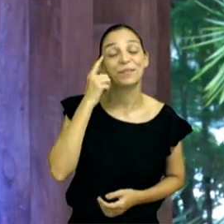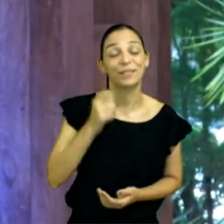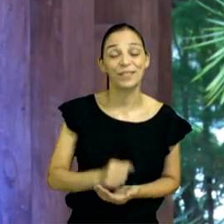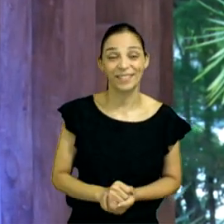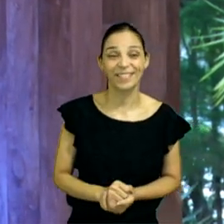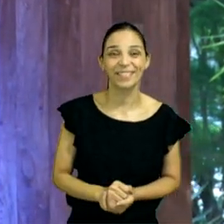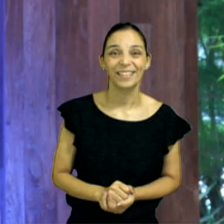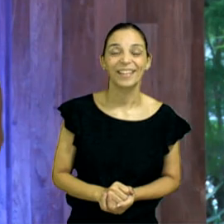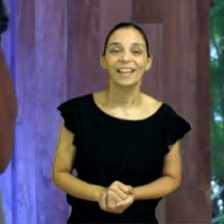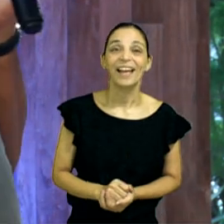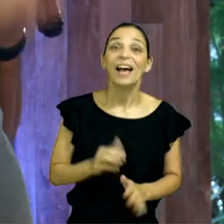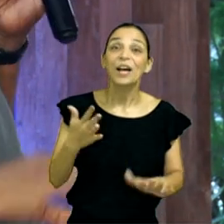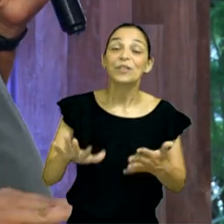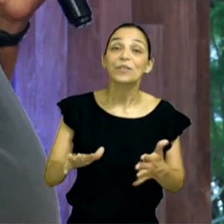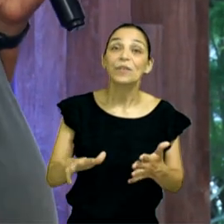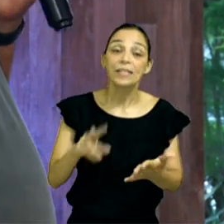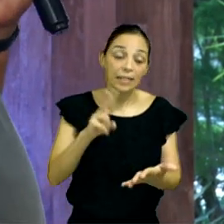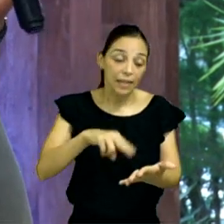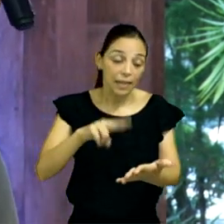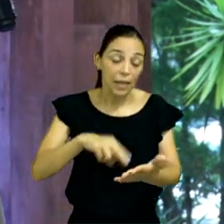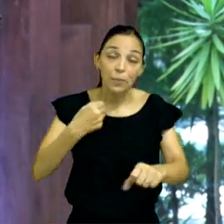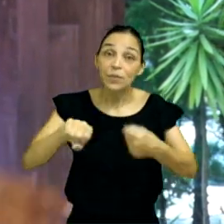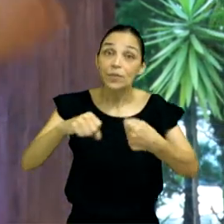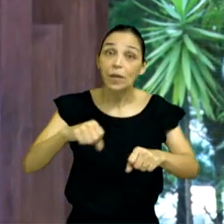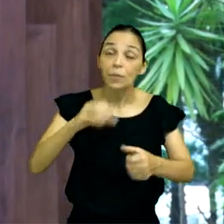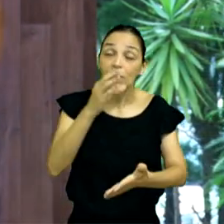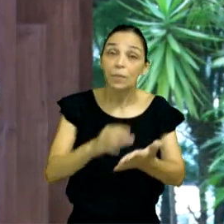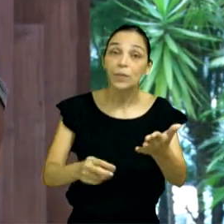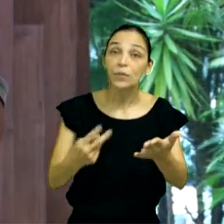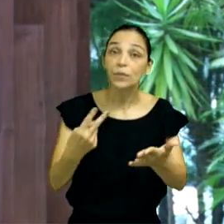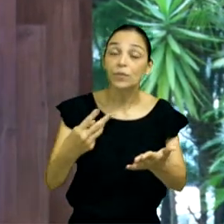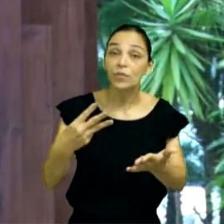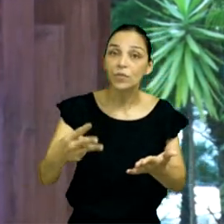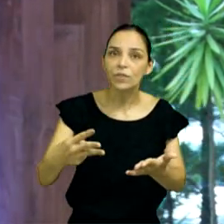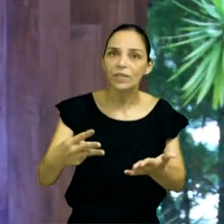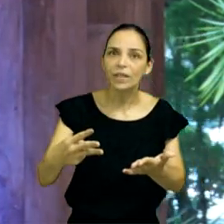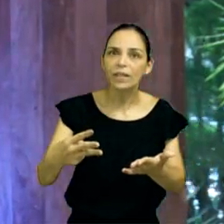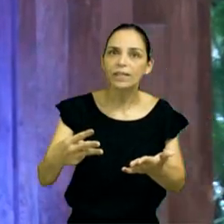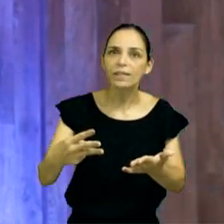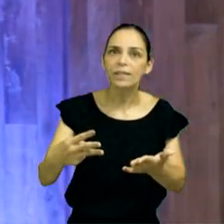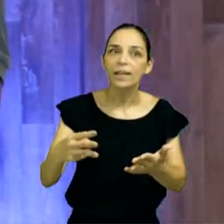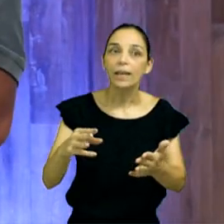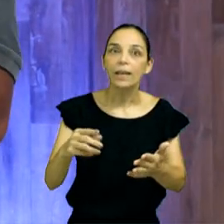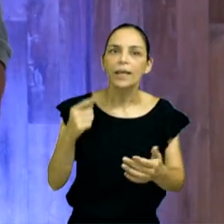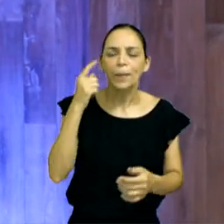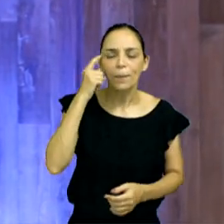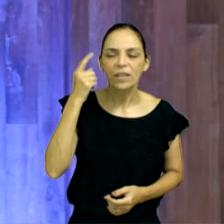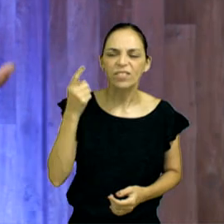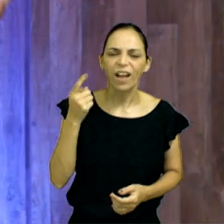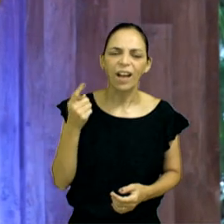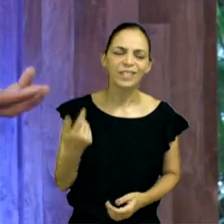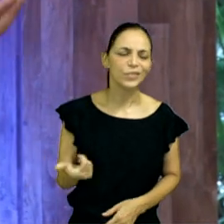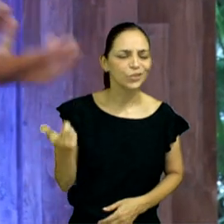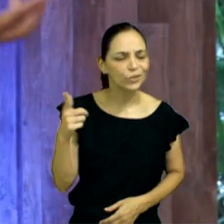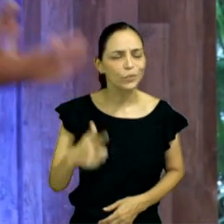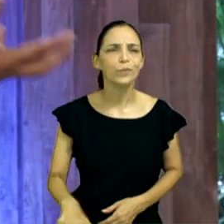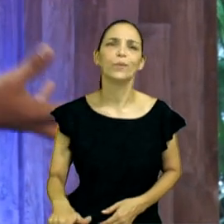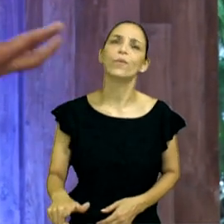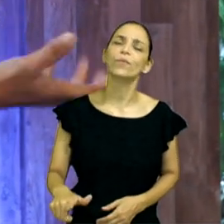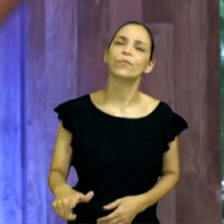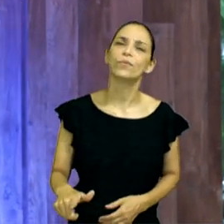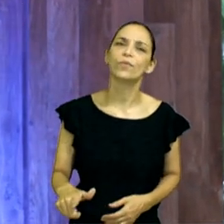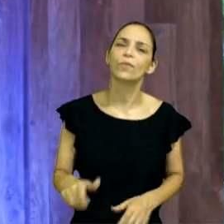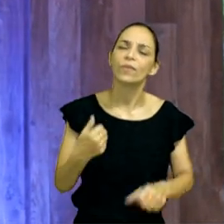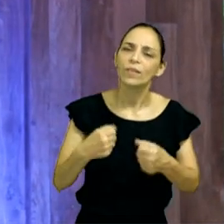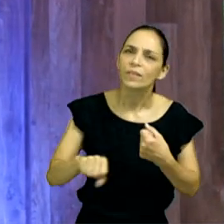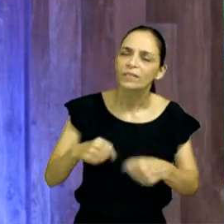Senhor é o meu pastor e nada me faltará. Fala assim, não é, Silvio? Abençoa. E você fala, de novo o Salmo 23, ele se renova todo dia